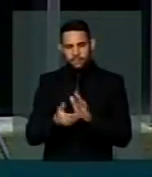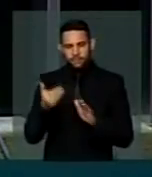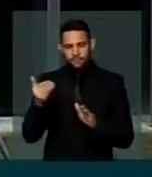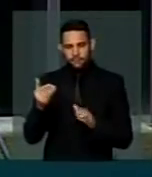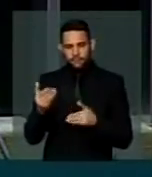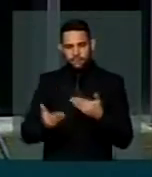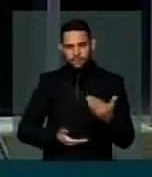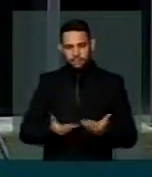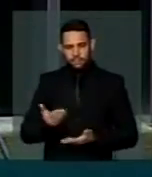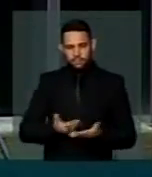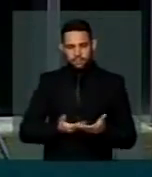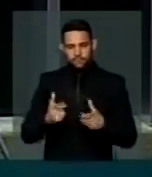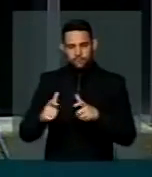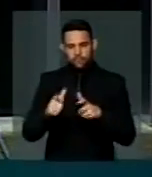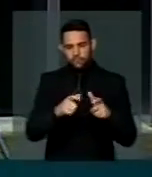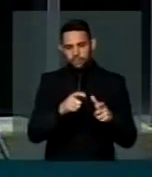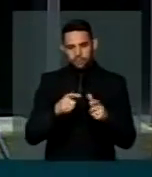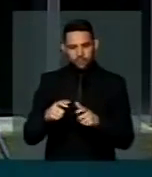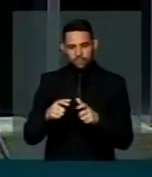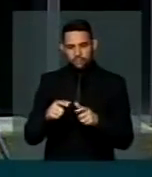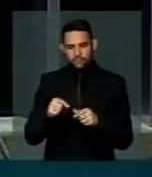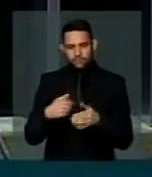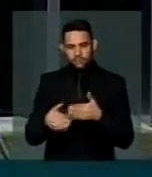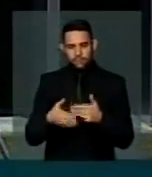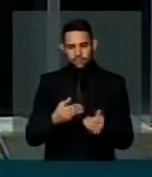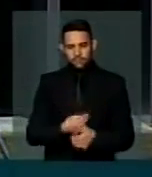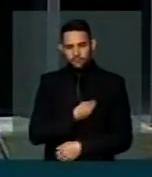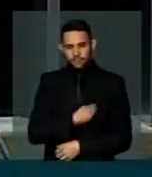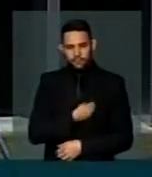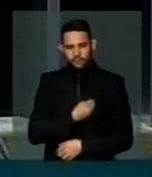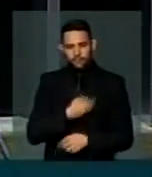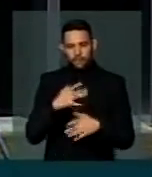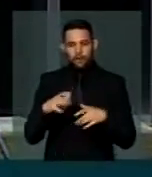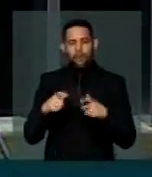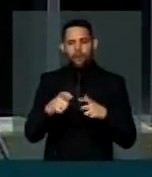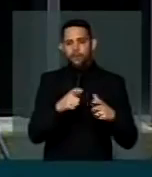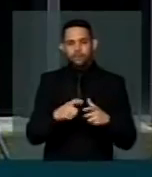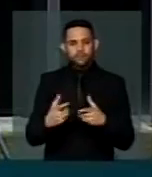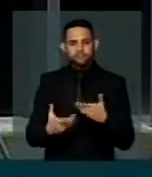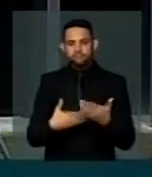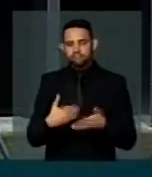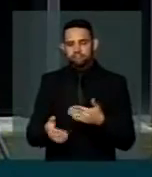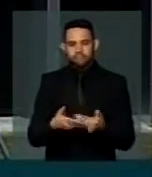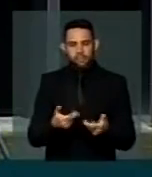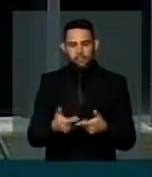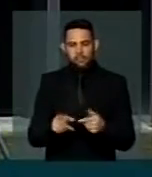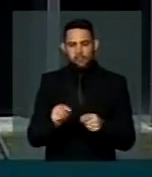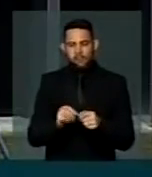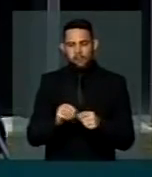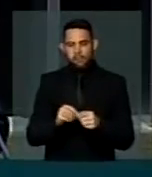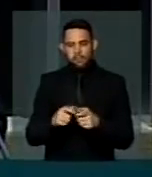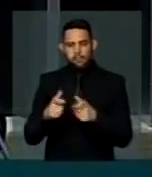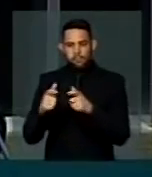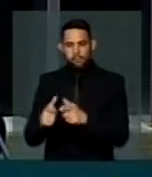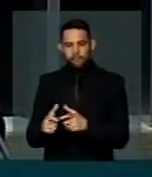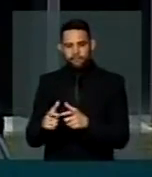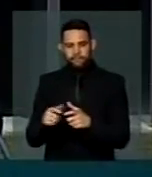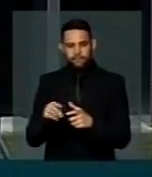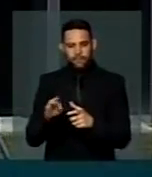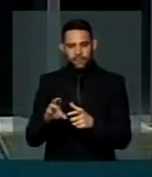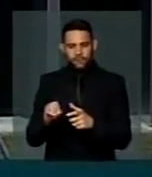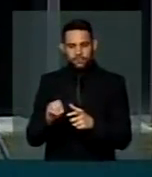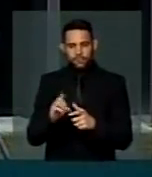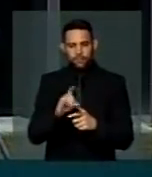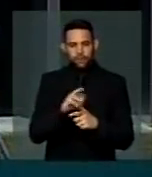estão à disposição de outros órgãos, de onde vivem, onde, onde estão. Eles nem estão no destino, nem na